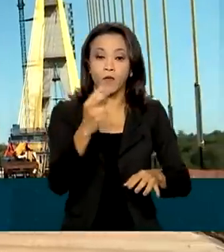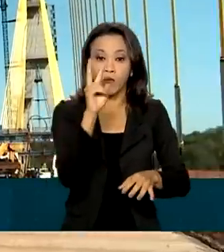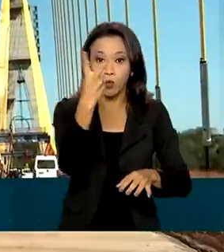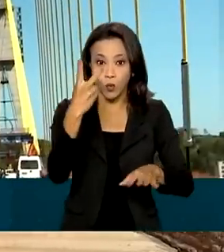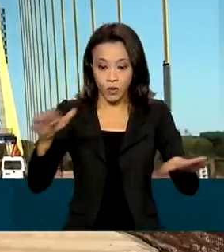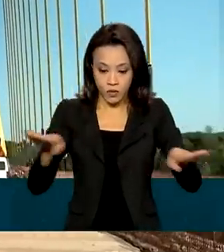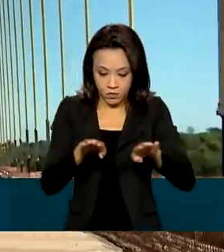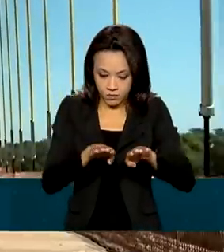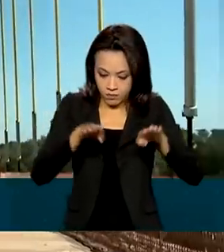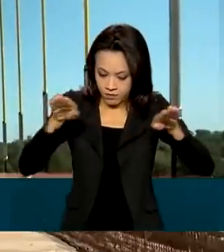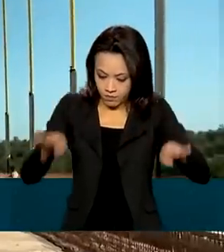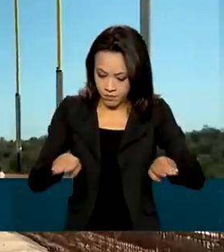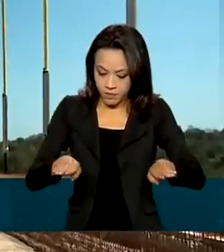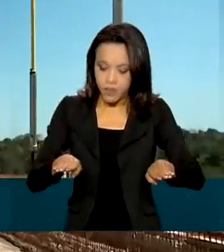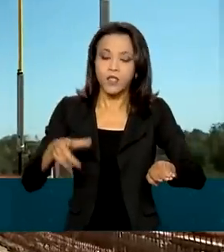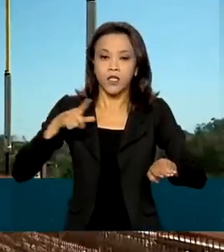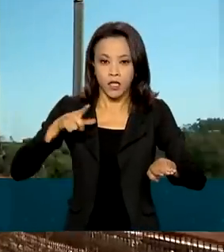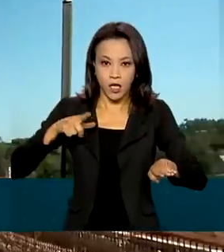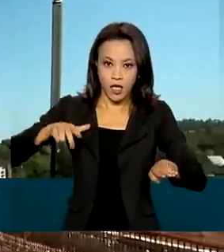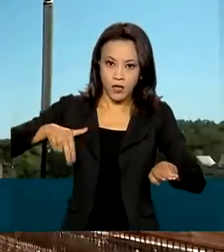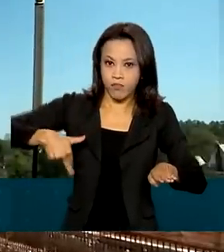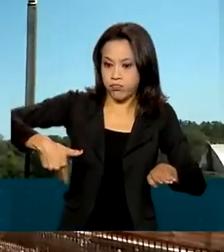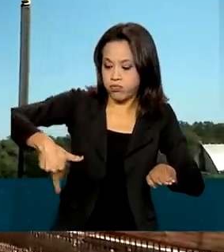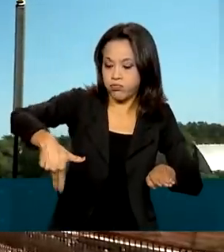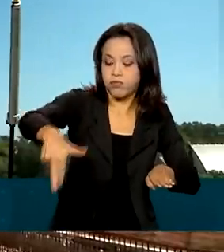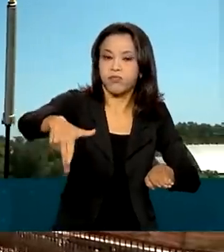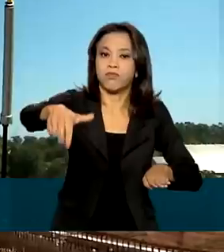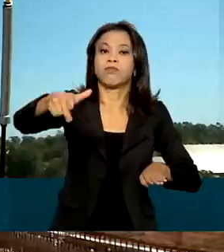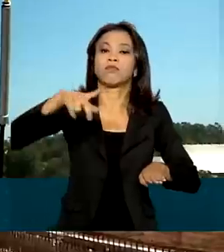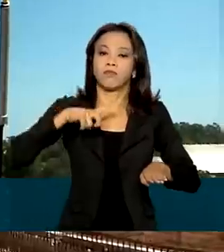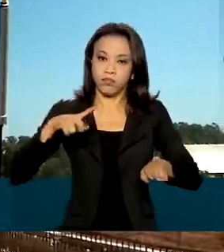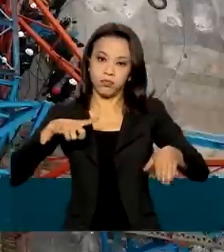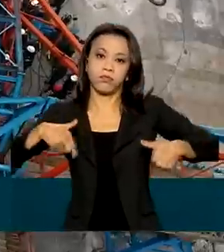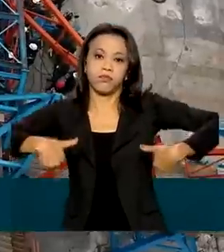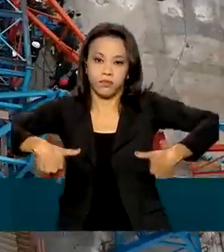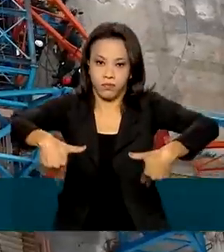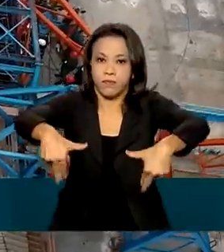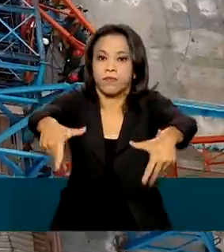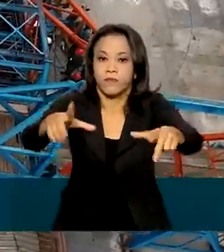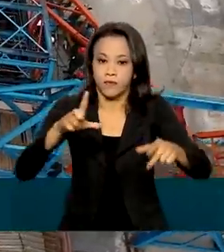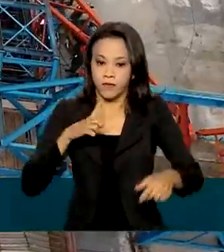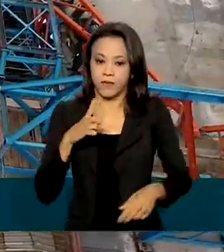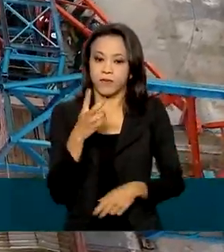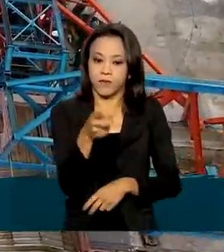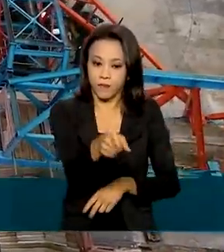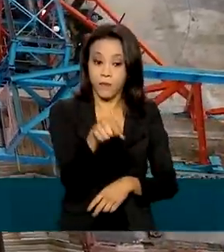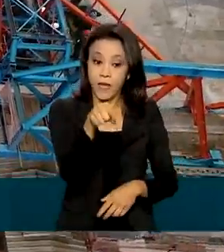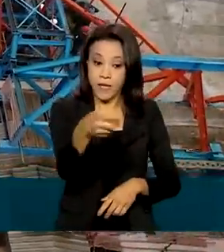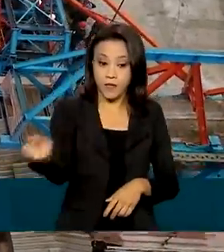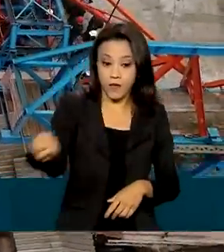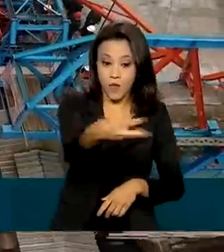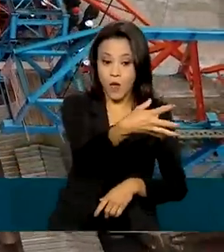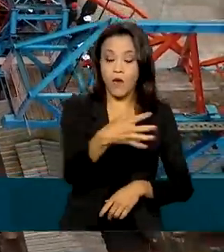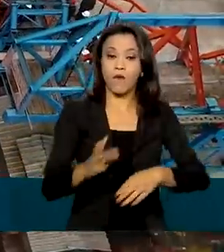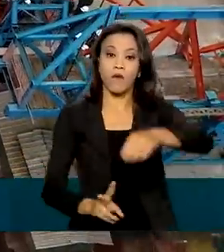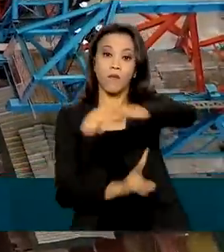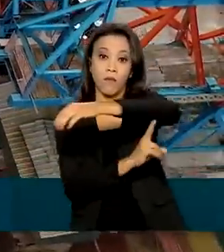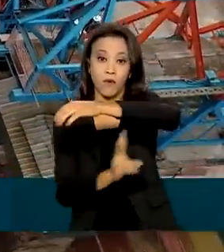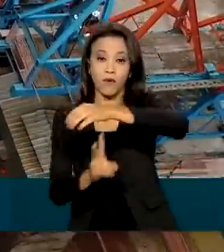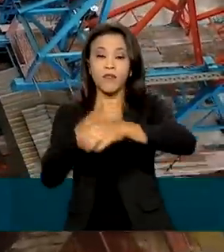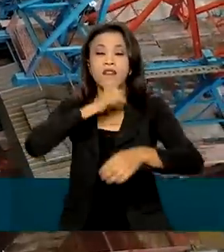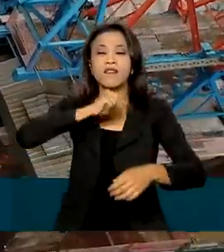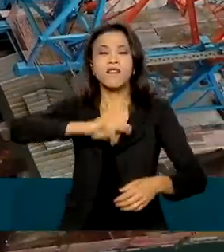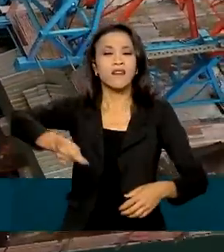de largura, acostamento e calçada para pedestres. A nova Ponte da Integração será uma opção à